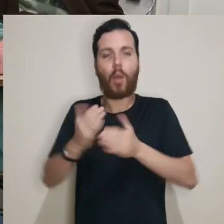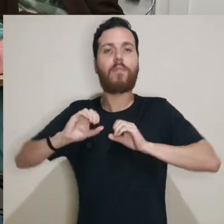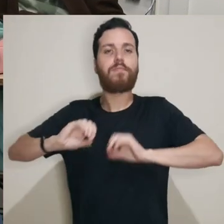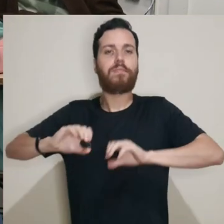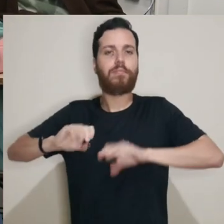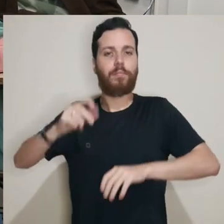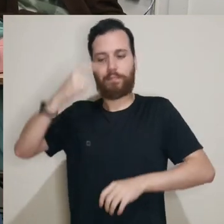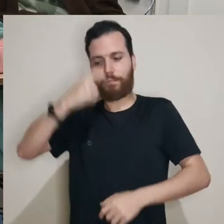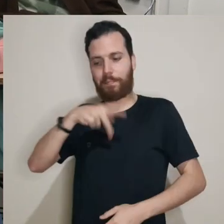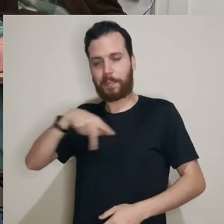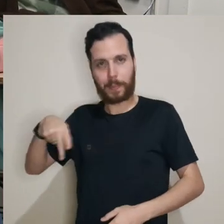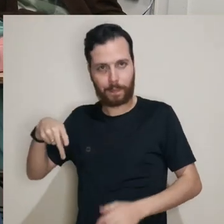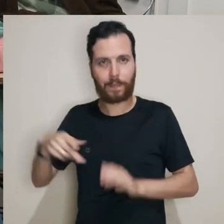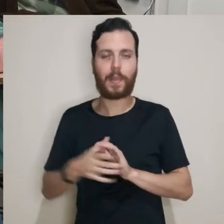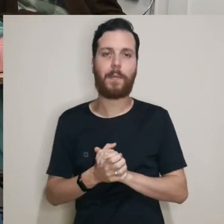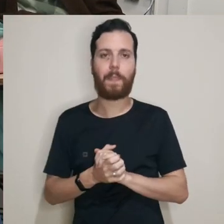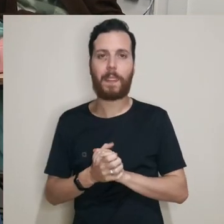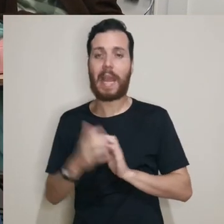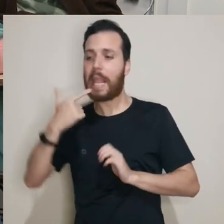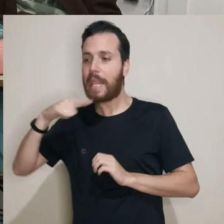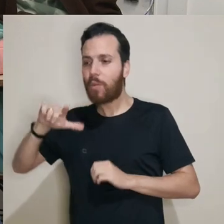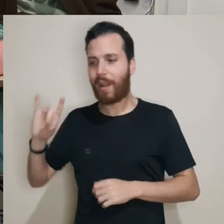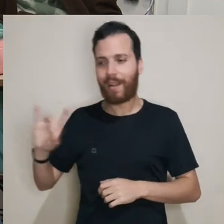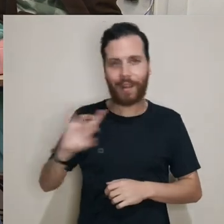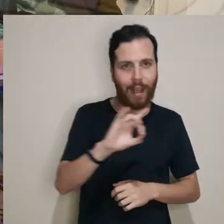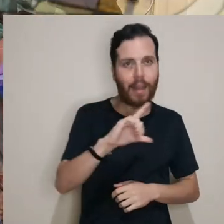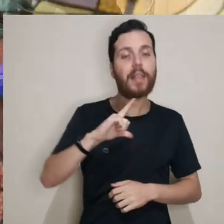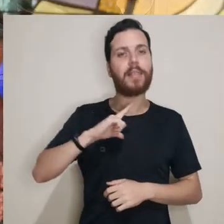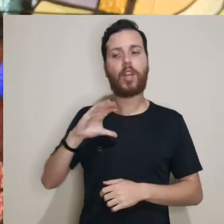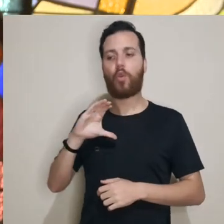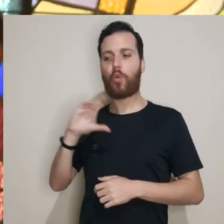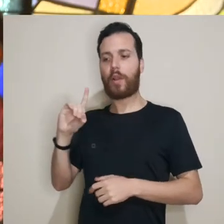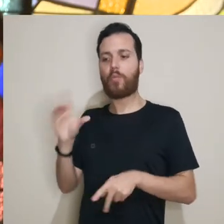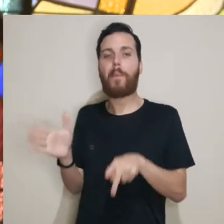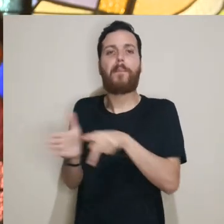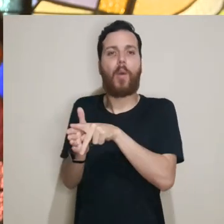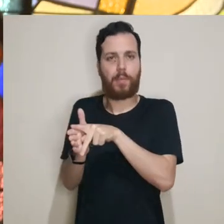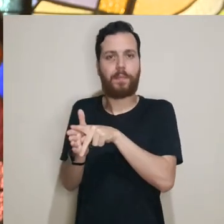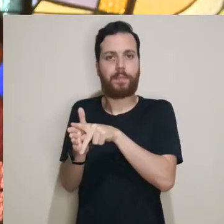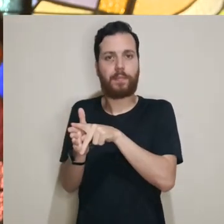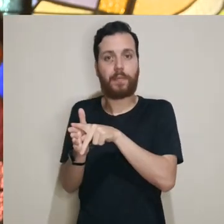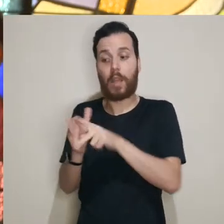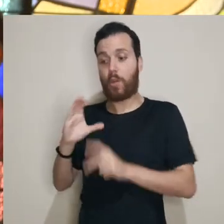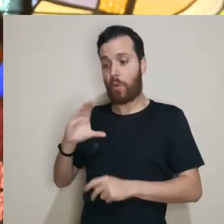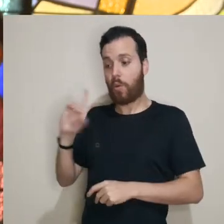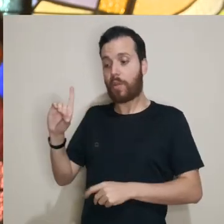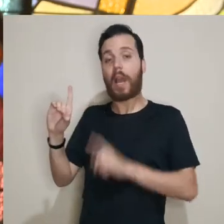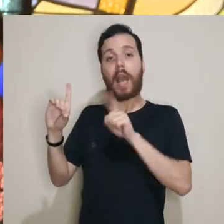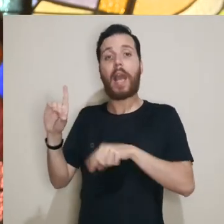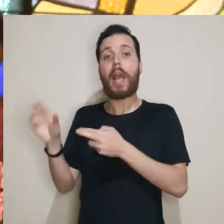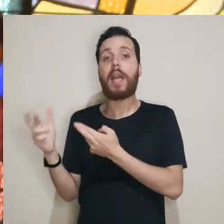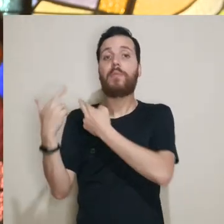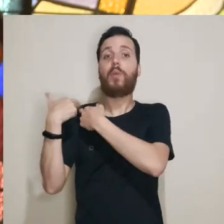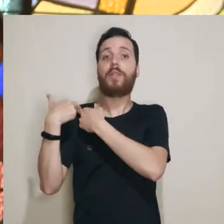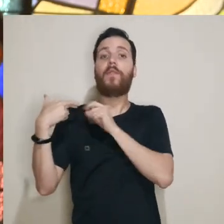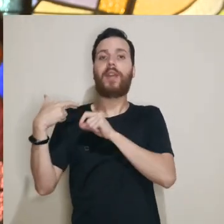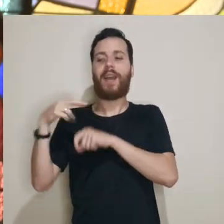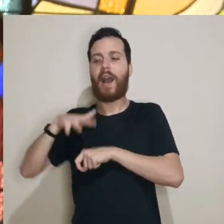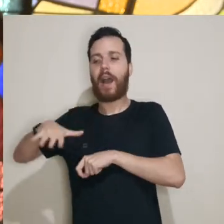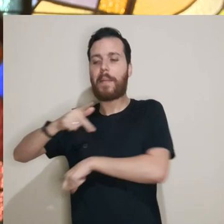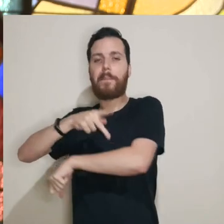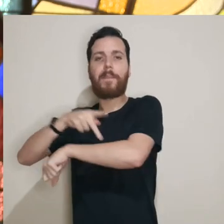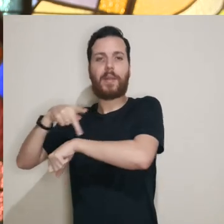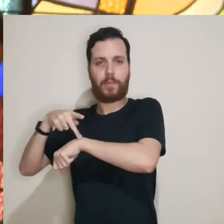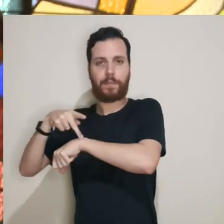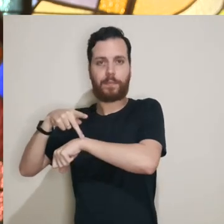a rotina da sala de aula. Cada língua tem um coordenador, que é o professor efetivo da Universidade Federal, e